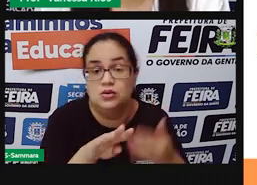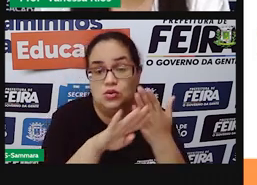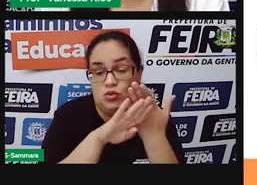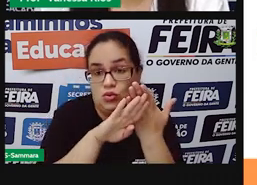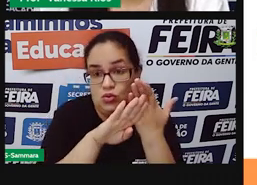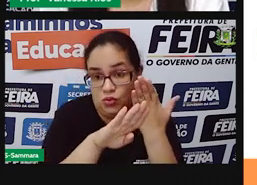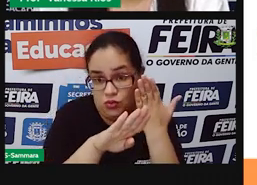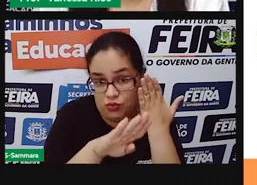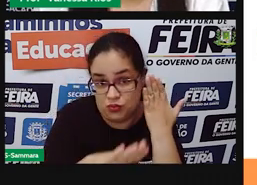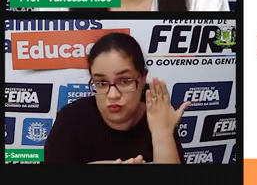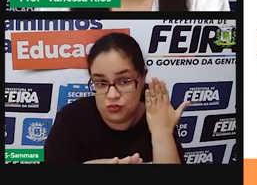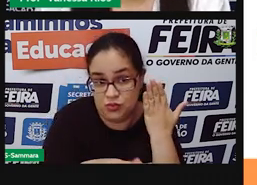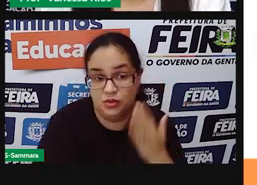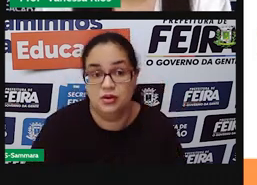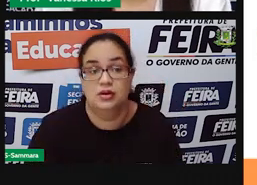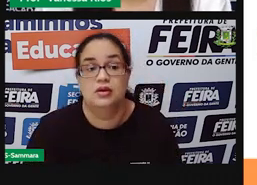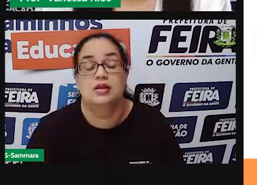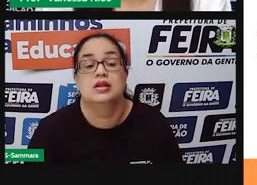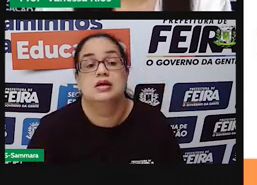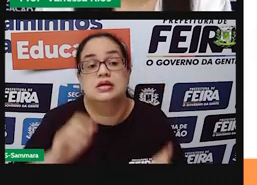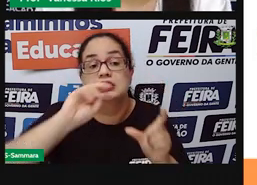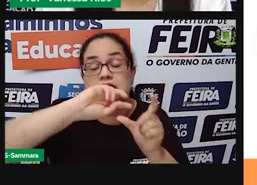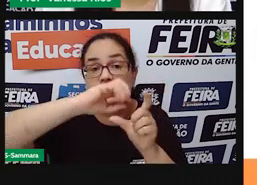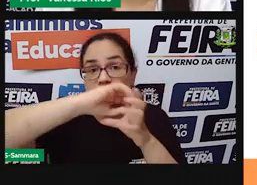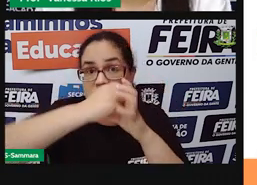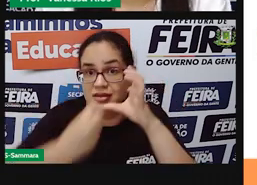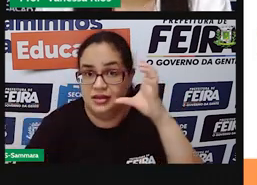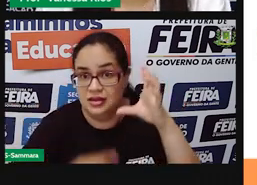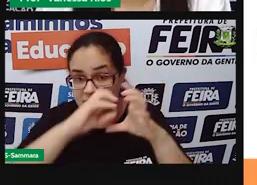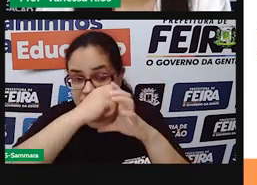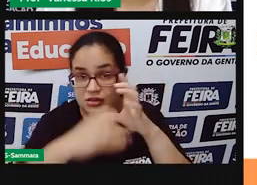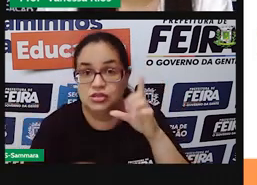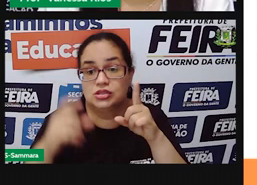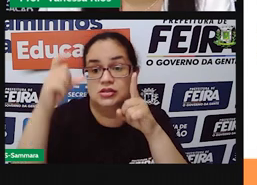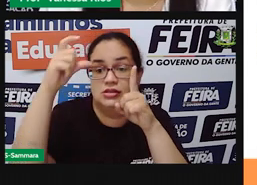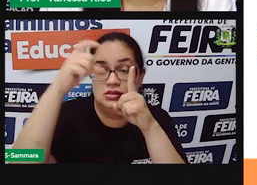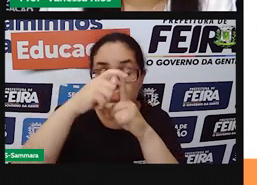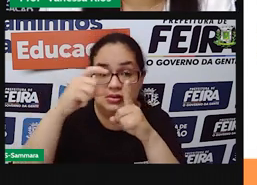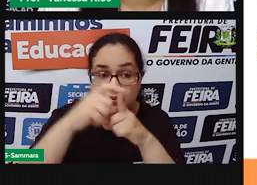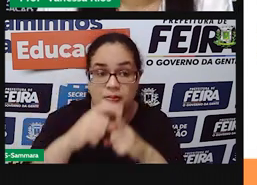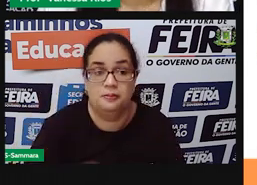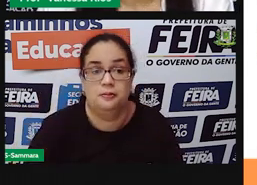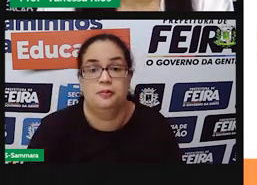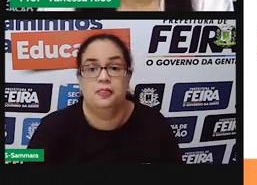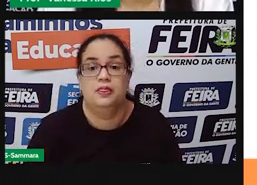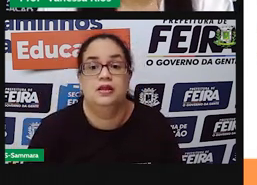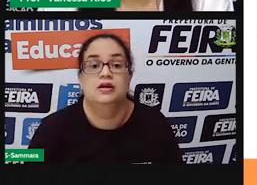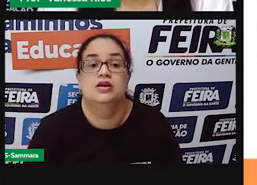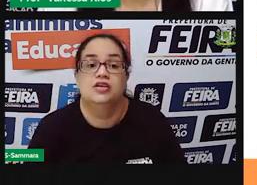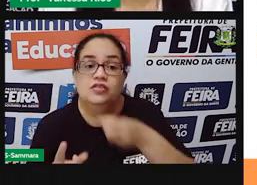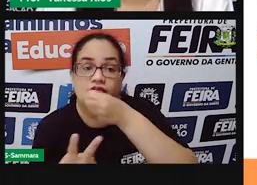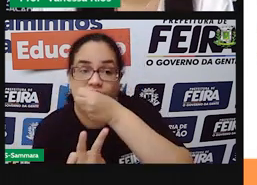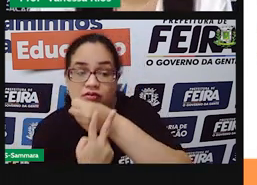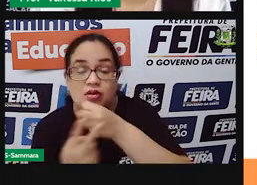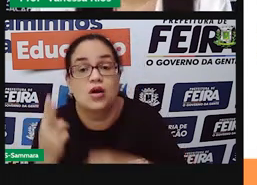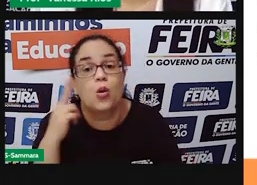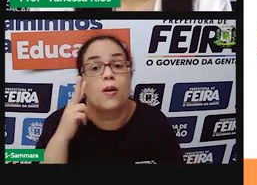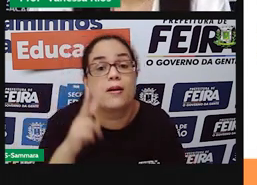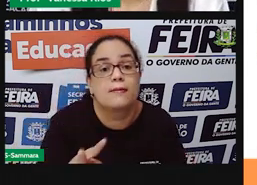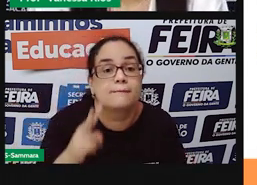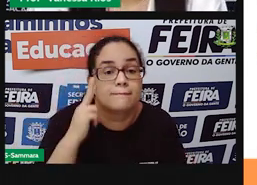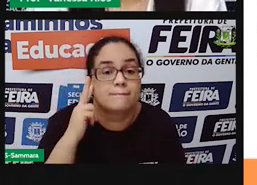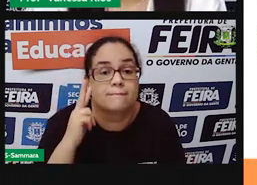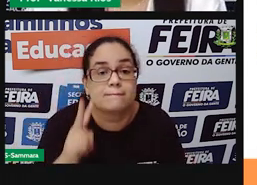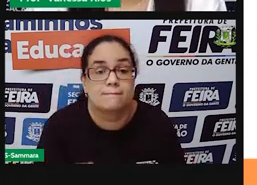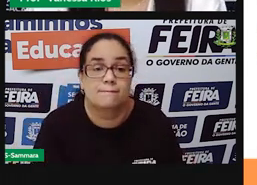relacionando aí as características dessas palavras, né? Desses verbos. Então a gente observa aí, ó,